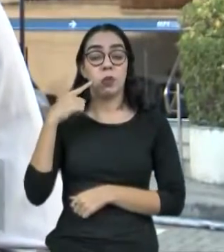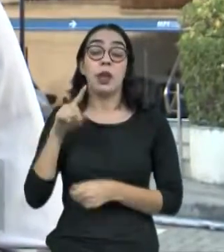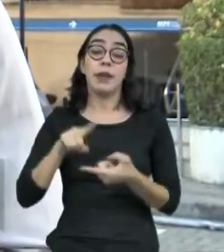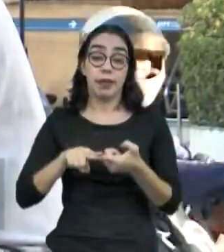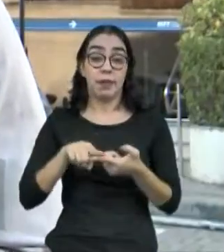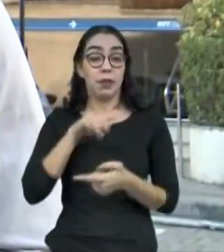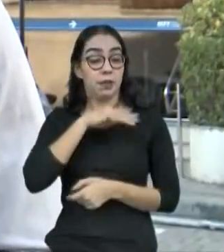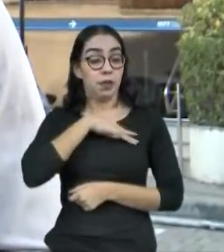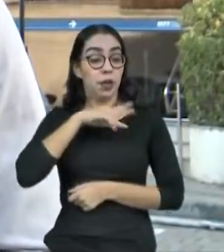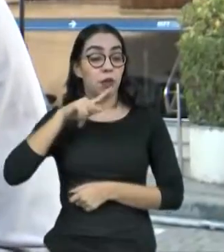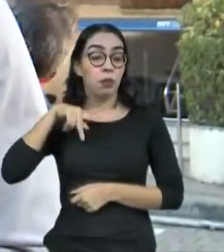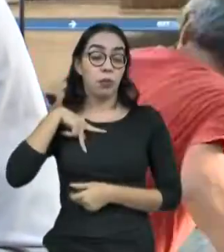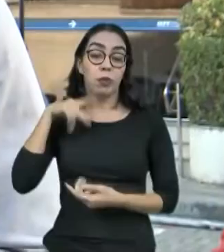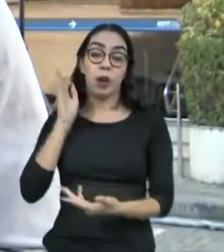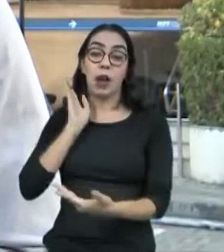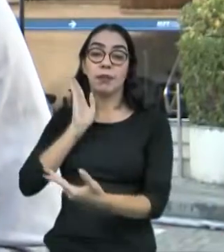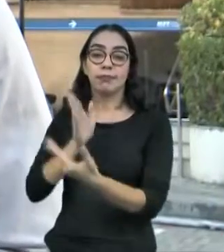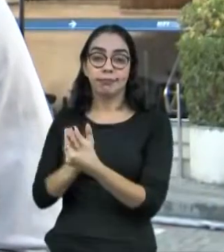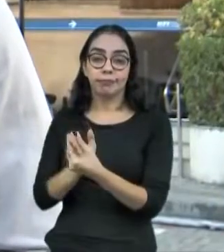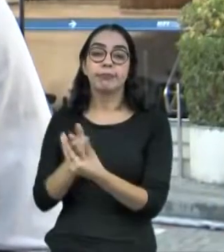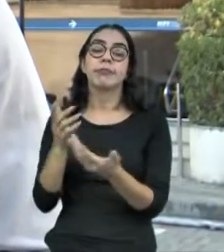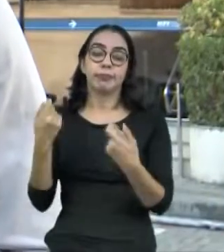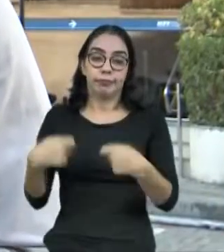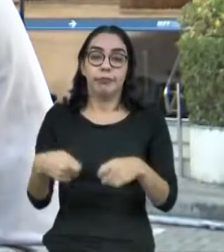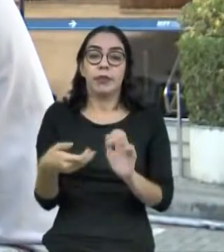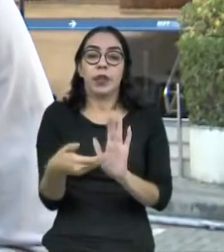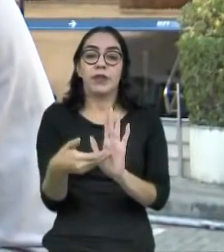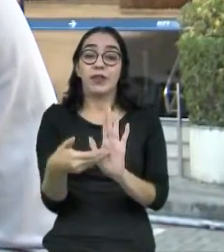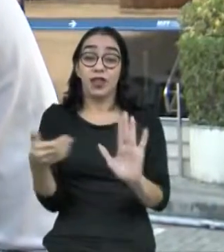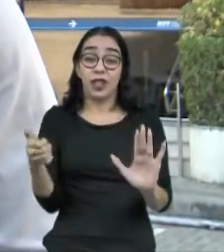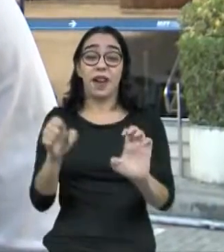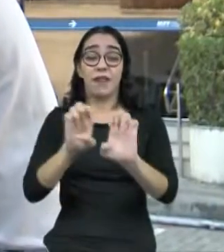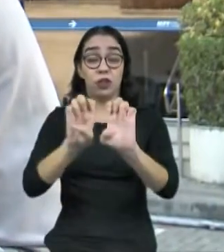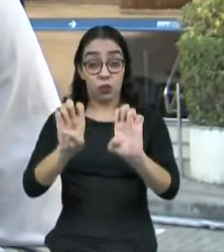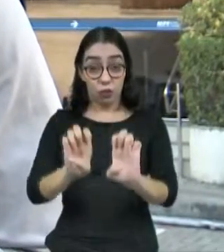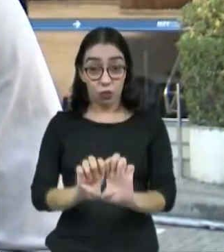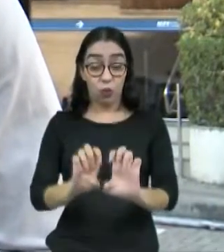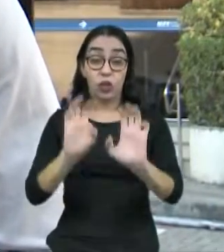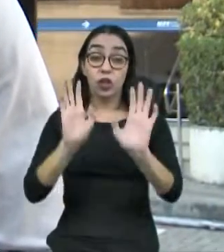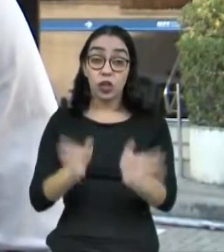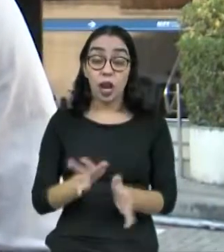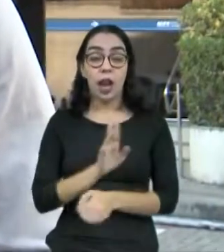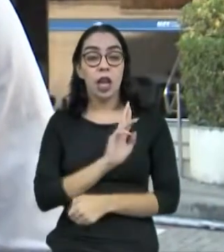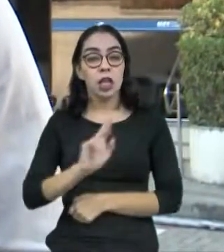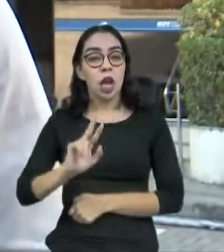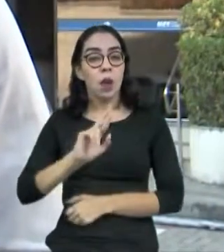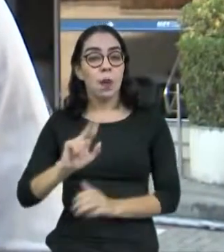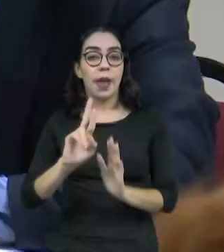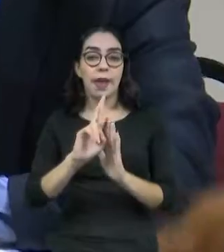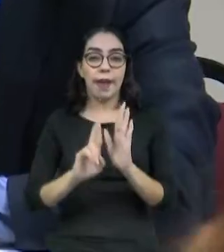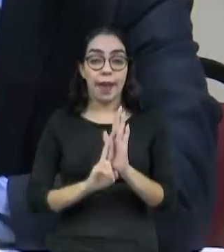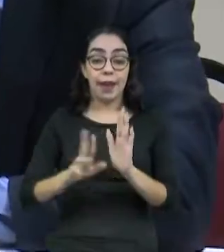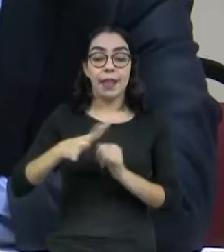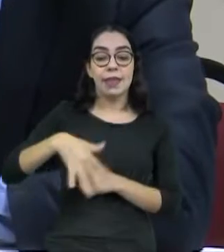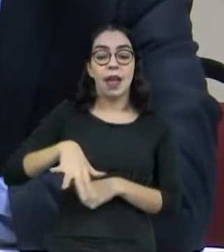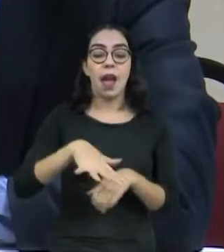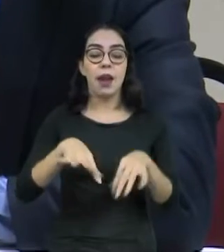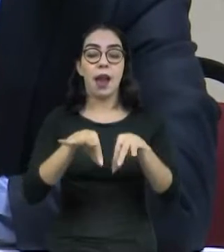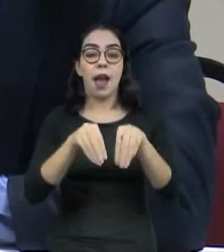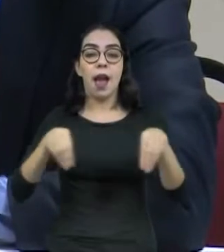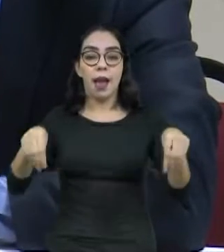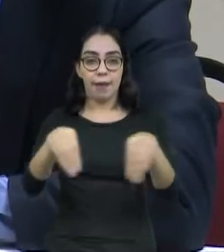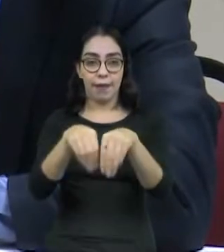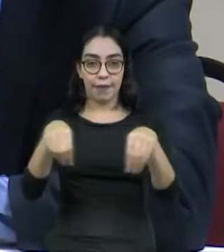ajuizada uma ação para a retirada de estruturas instaladas de forma irregular em faixa de praia. Nas últimas